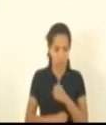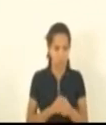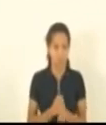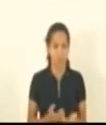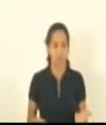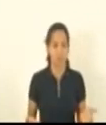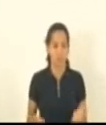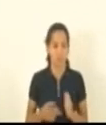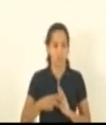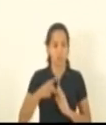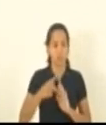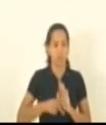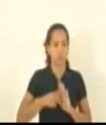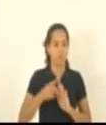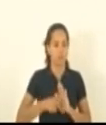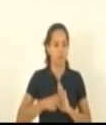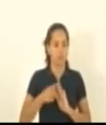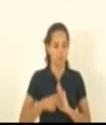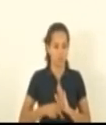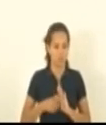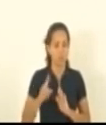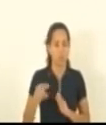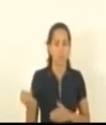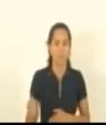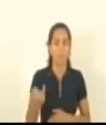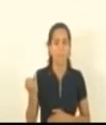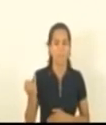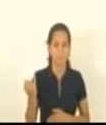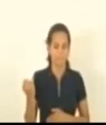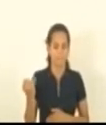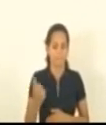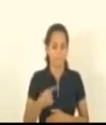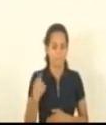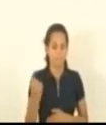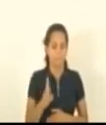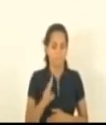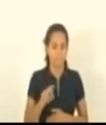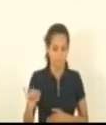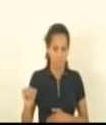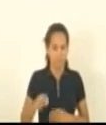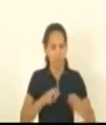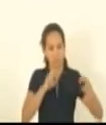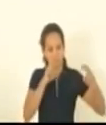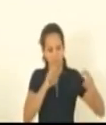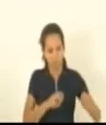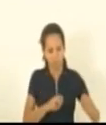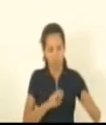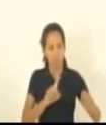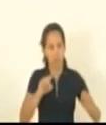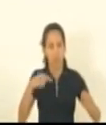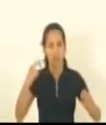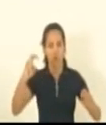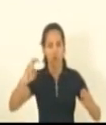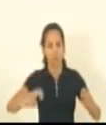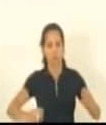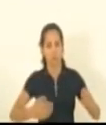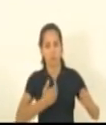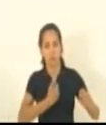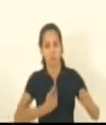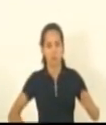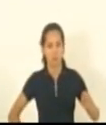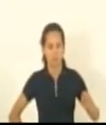projeto que é importante. Nós vamos sentar depois com o governo para que ela